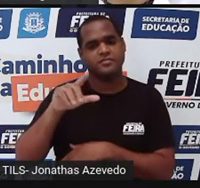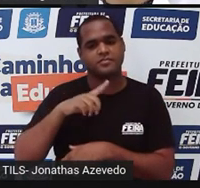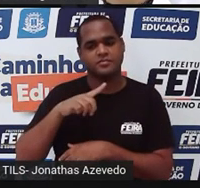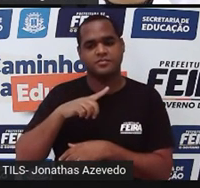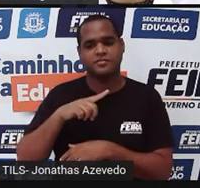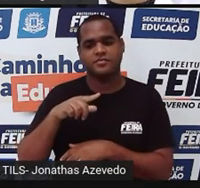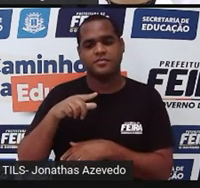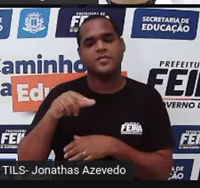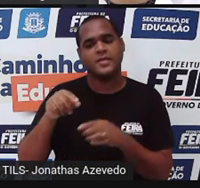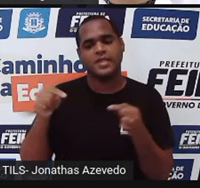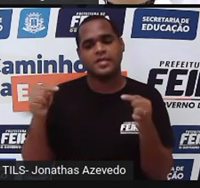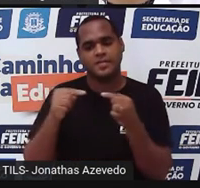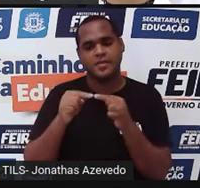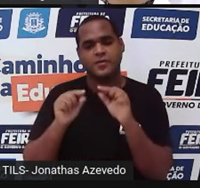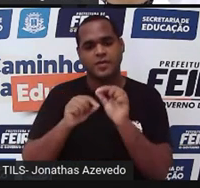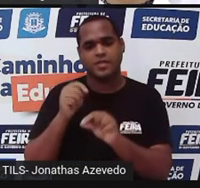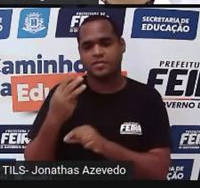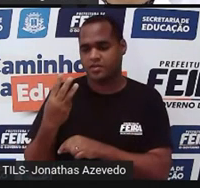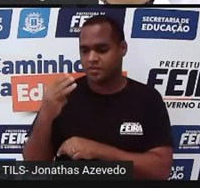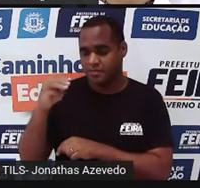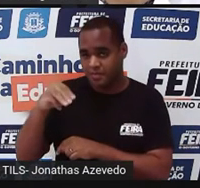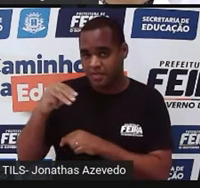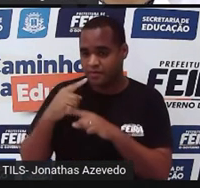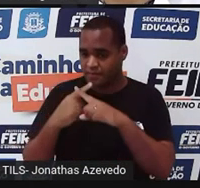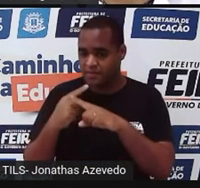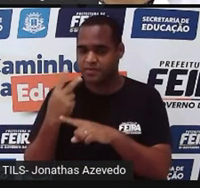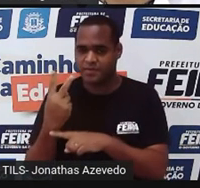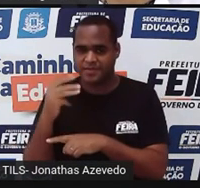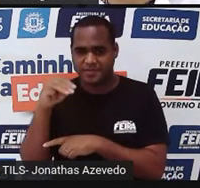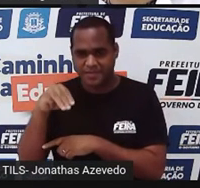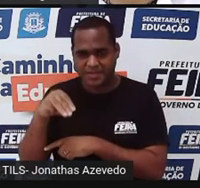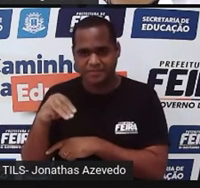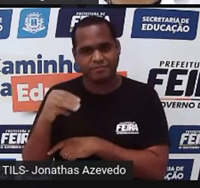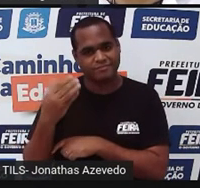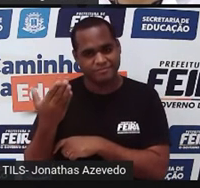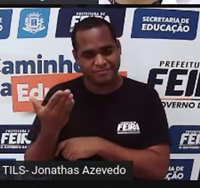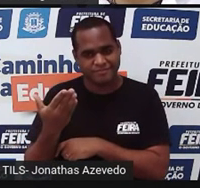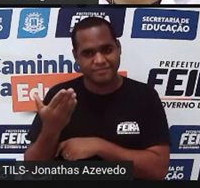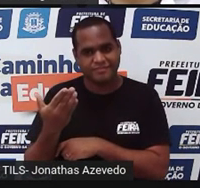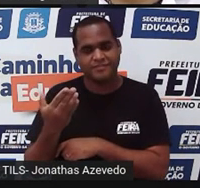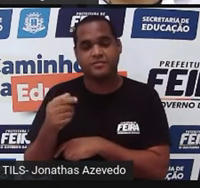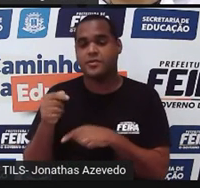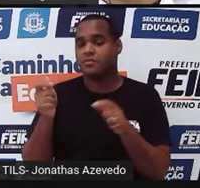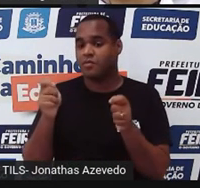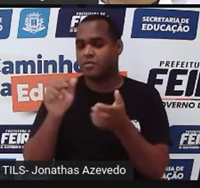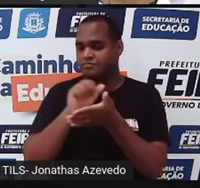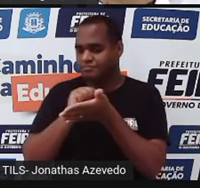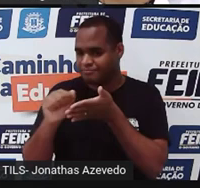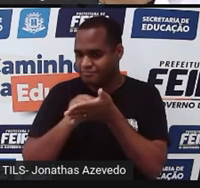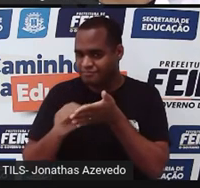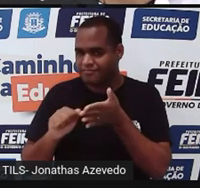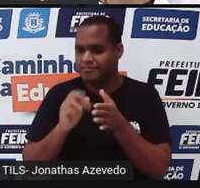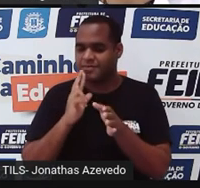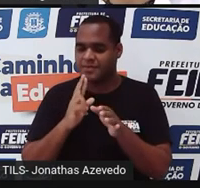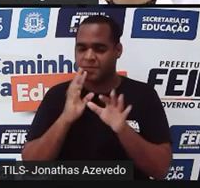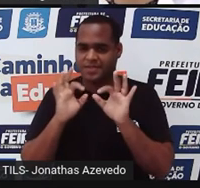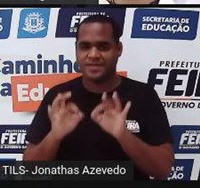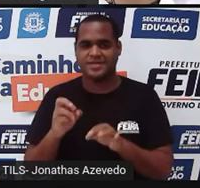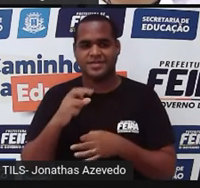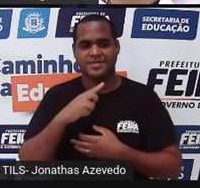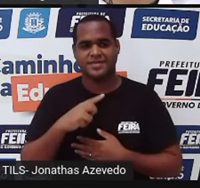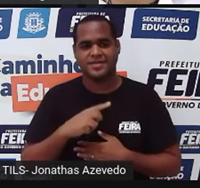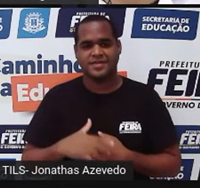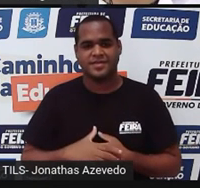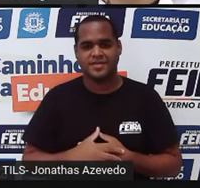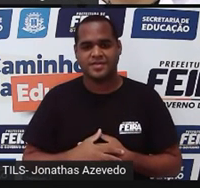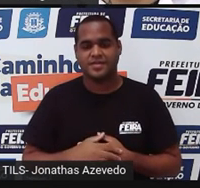S, vai ser três metros vezes dois metros. que eu já posso apagar isso e colocar o resultado, porque